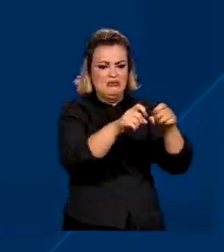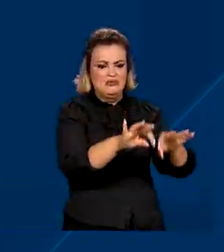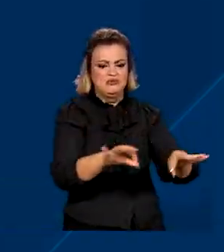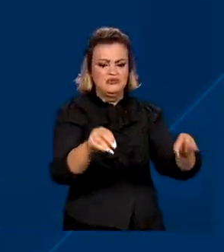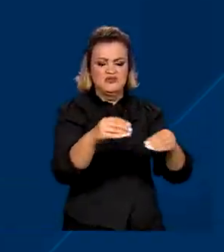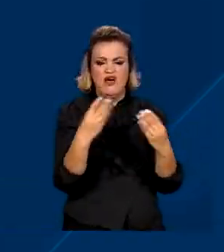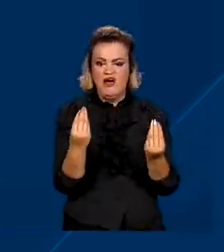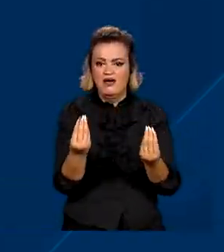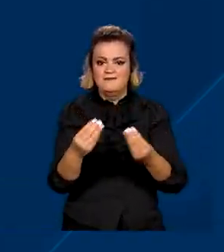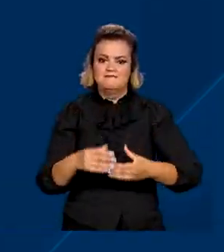atos de vandalismo. Moraes